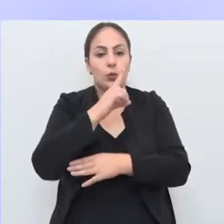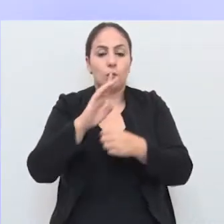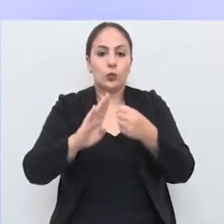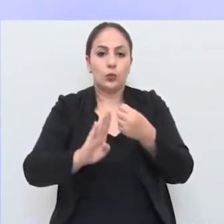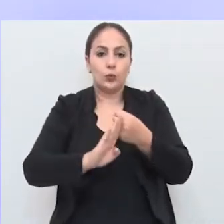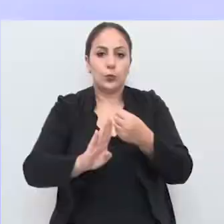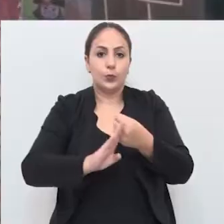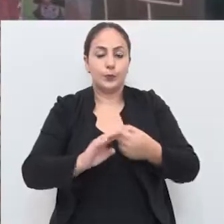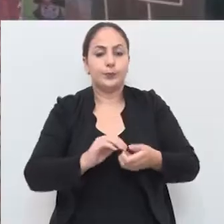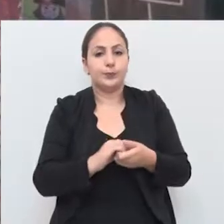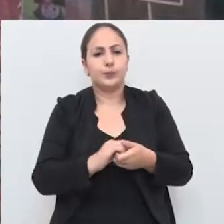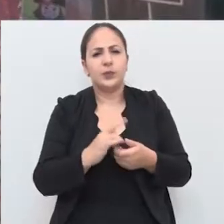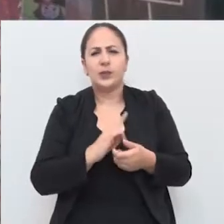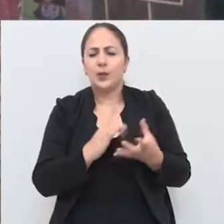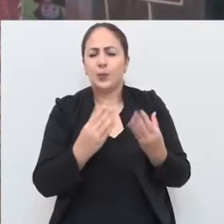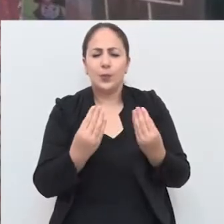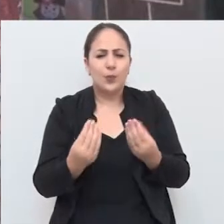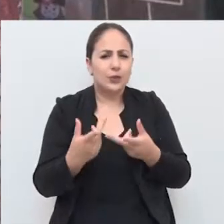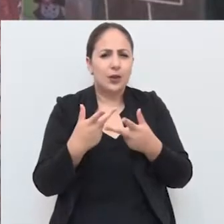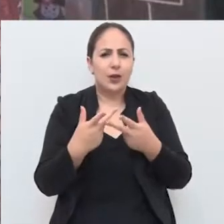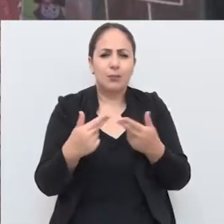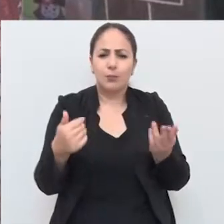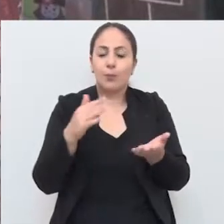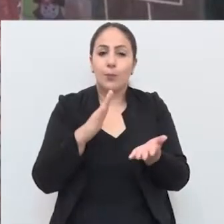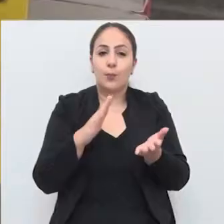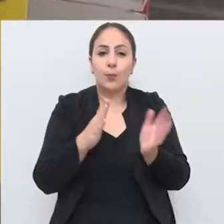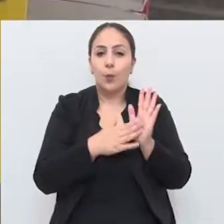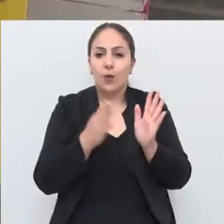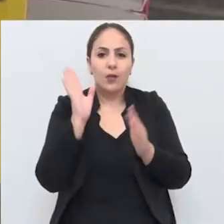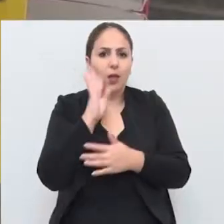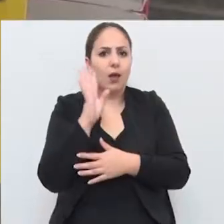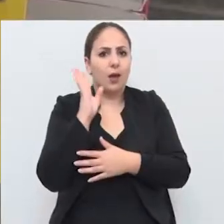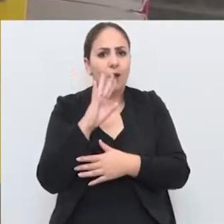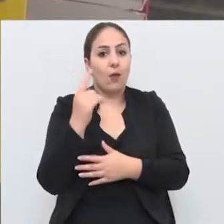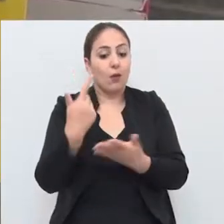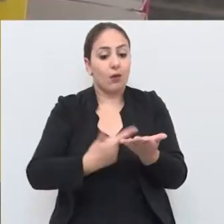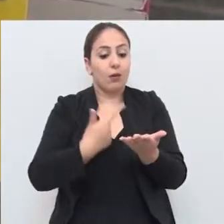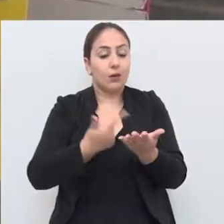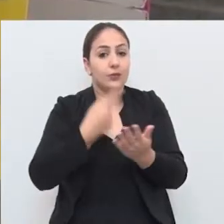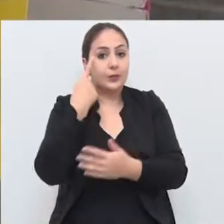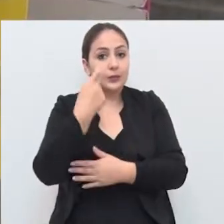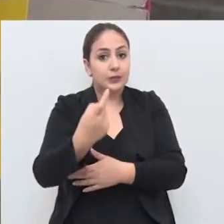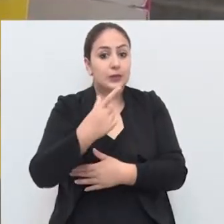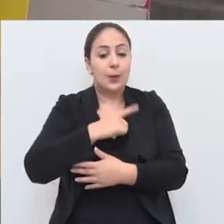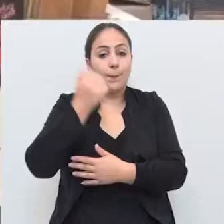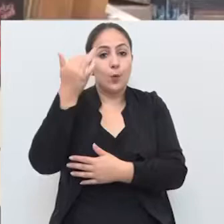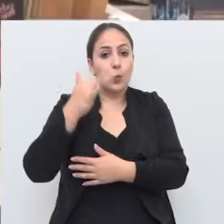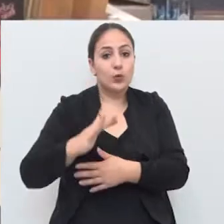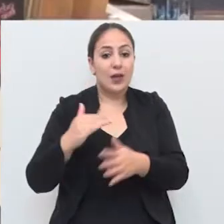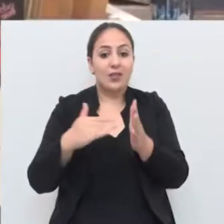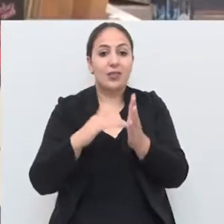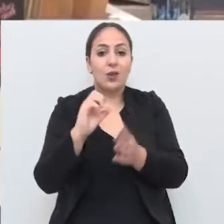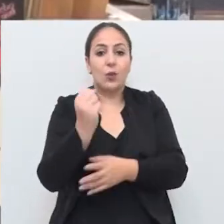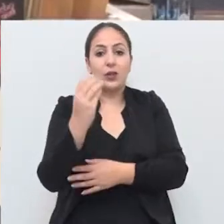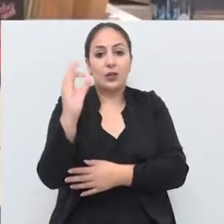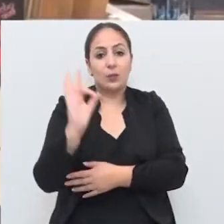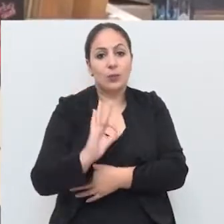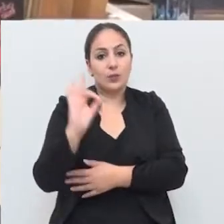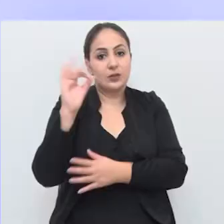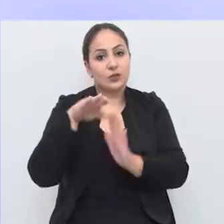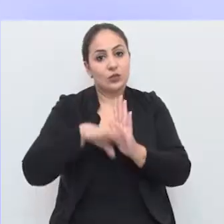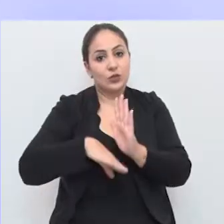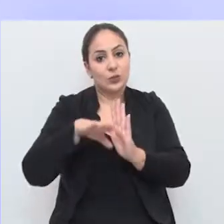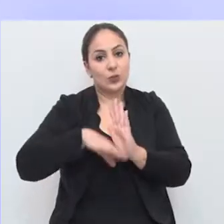Bourbon Shopping. Tem muita oferta legal, livros muito interessantes, com as promoções de até 80% de